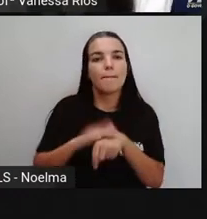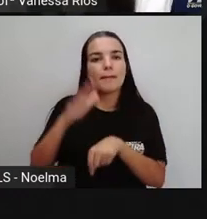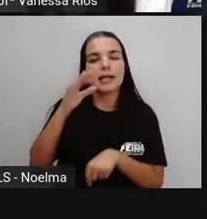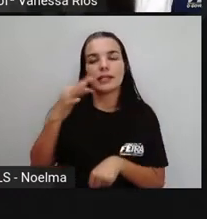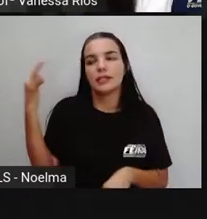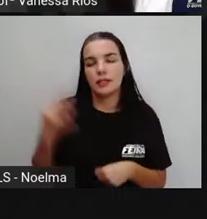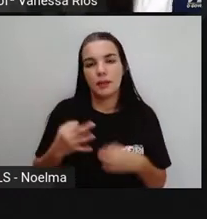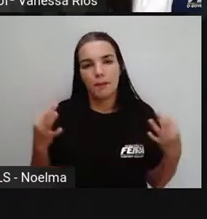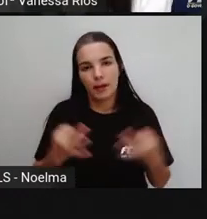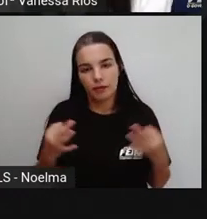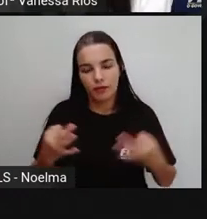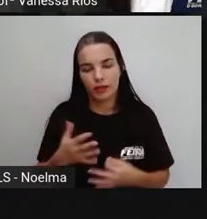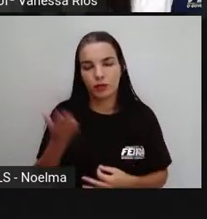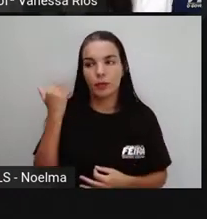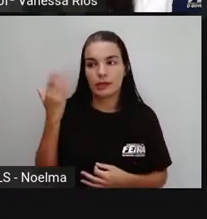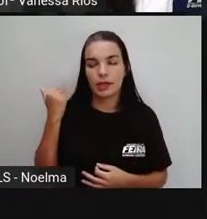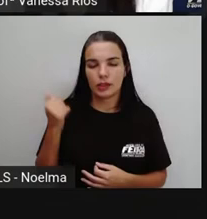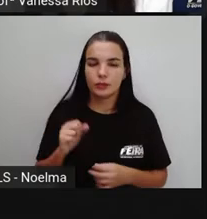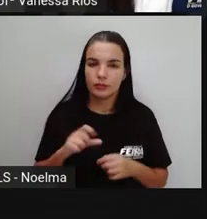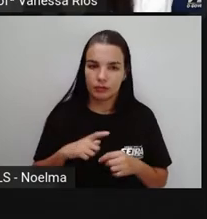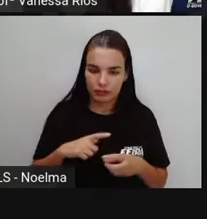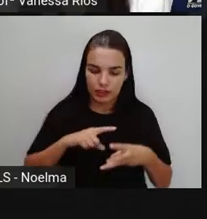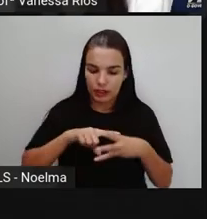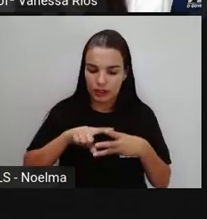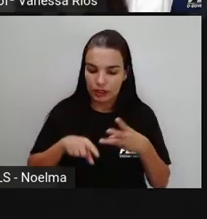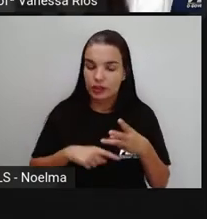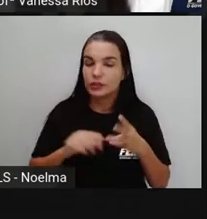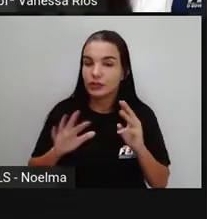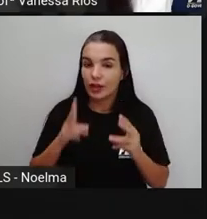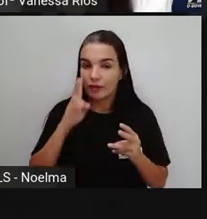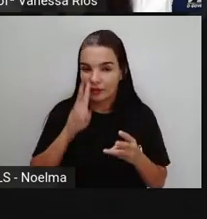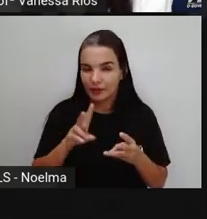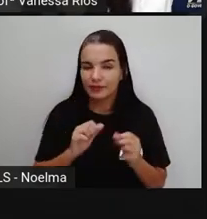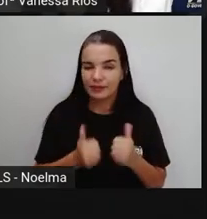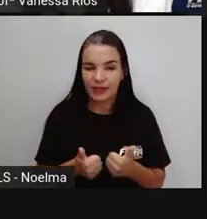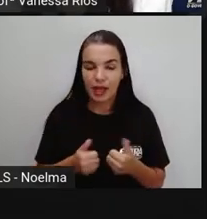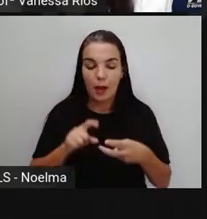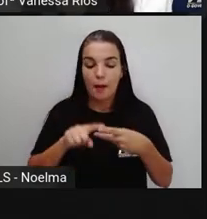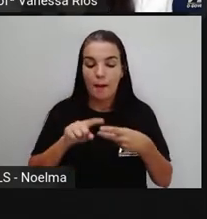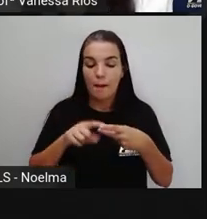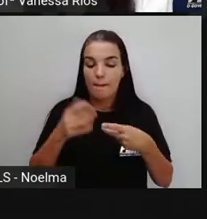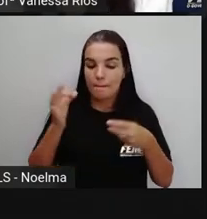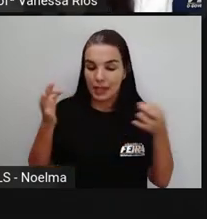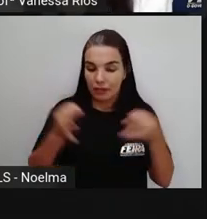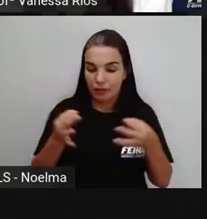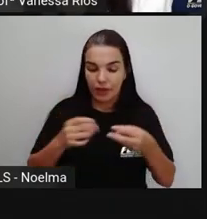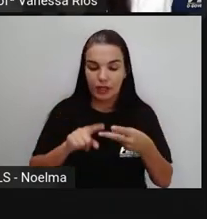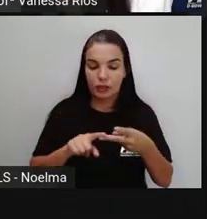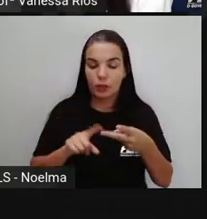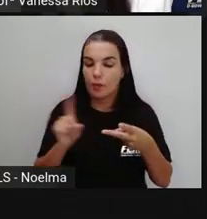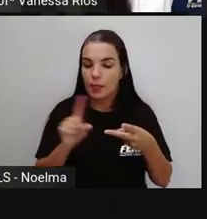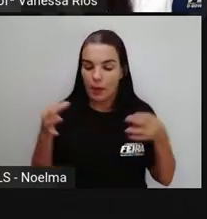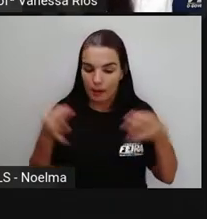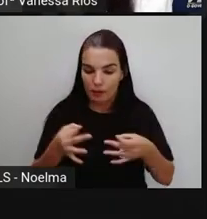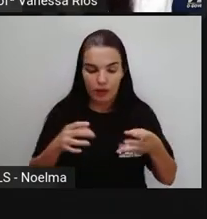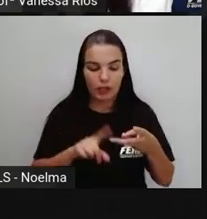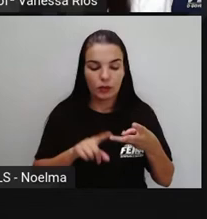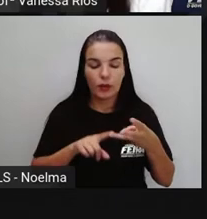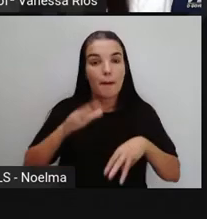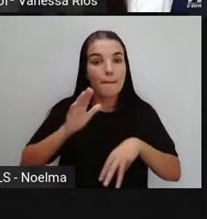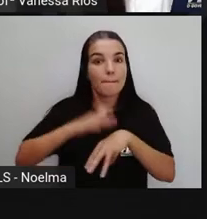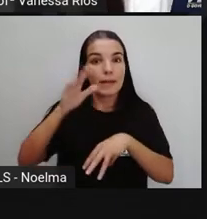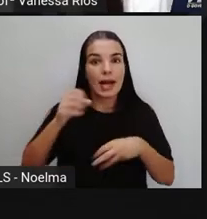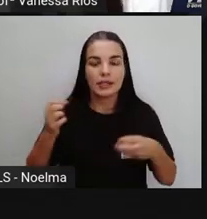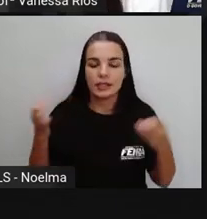gente já viu que o modo indicativo tem três formas de pretérito, né? Pretérito perfeito, pretérito imperfeito e